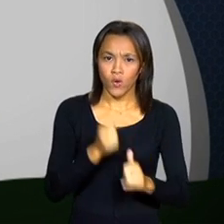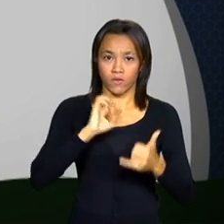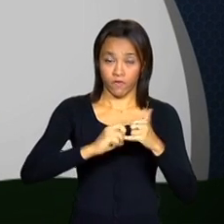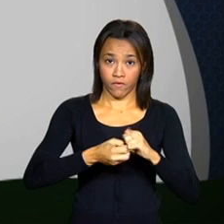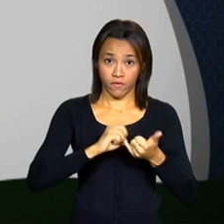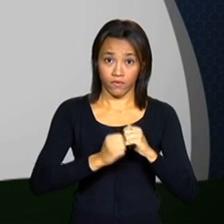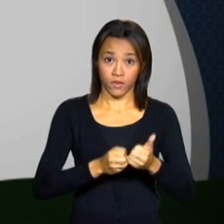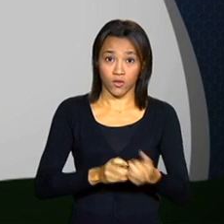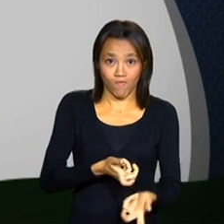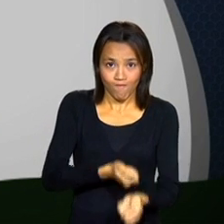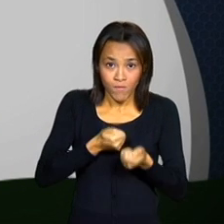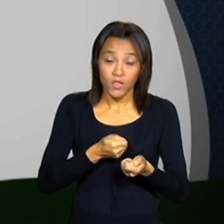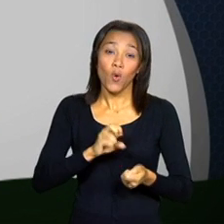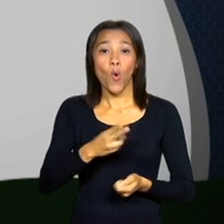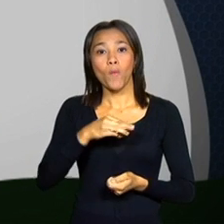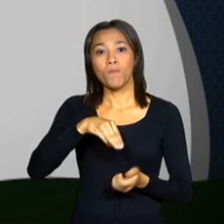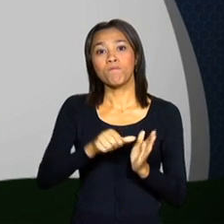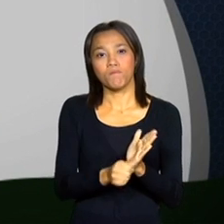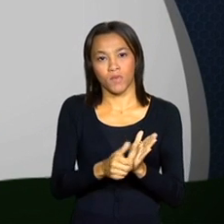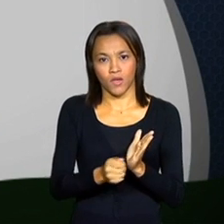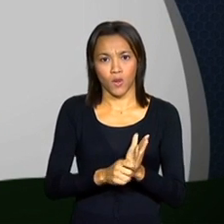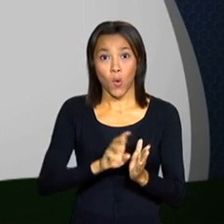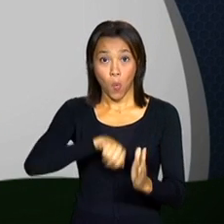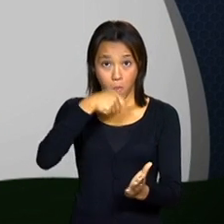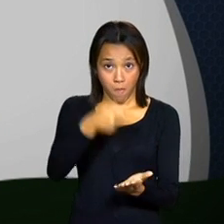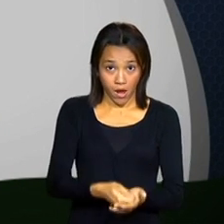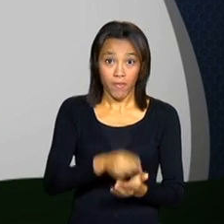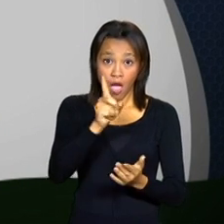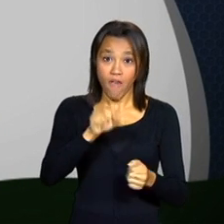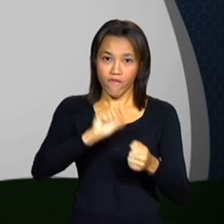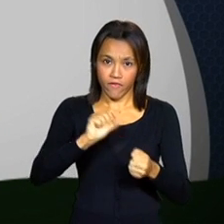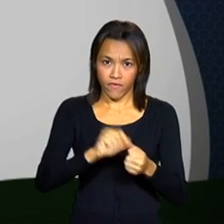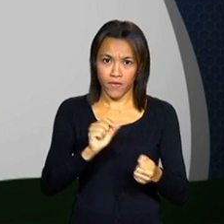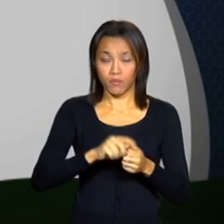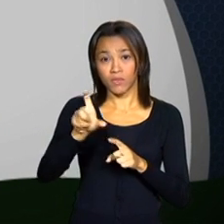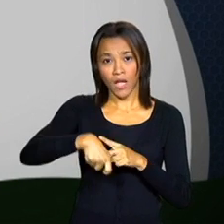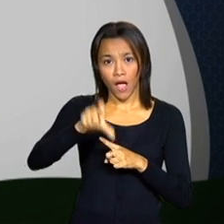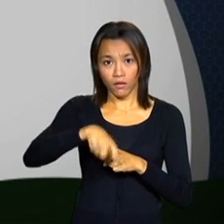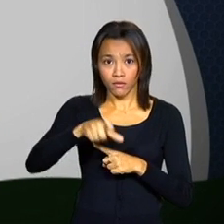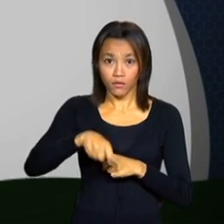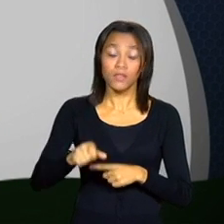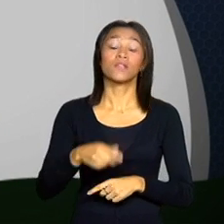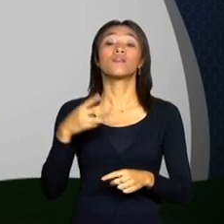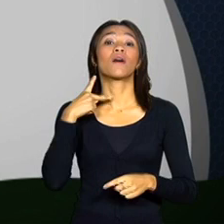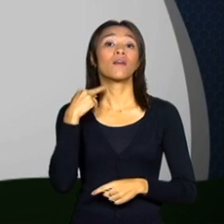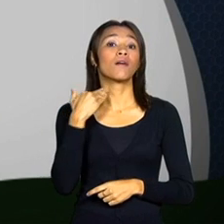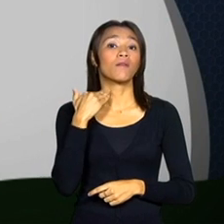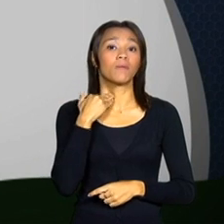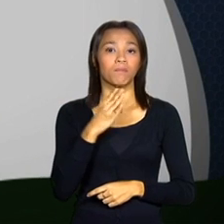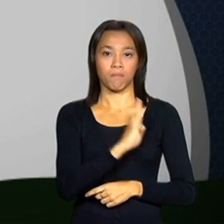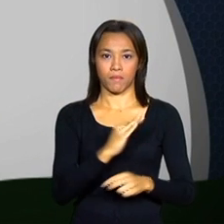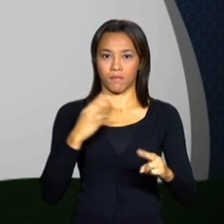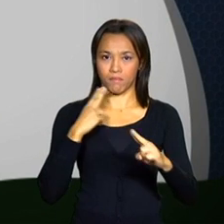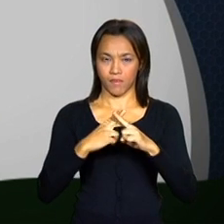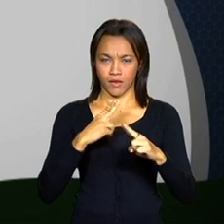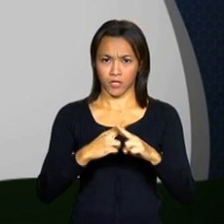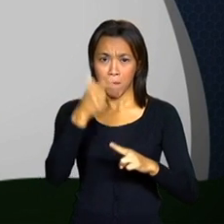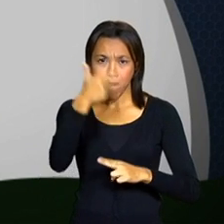feijão, mandioca ou milho. O pagamento é feito por meio dos cartões eletrônicos da Caixa Econômica Federal.